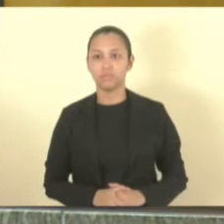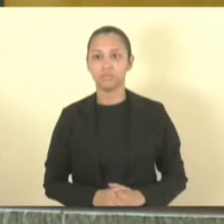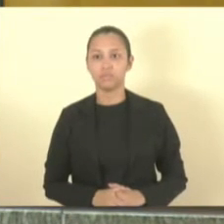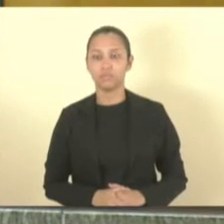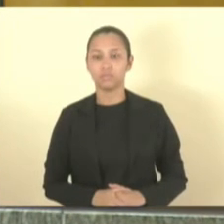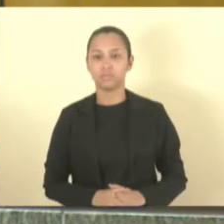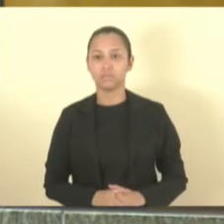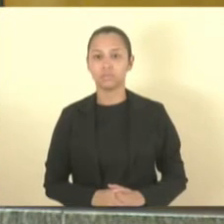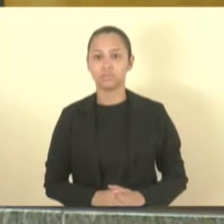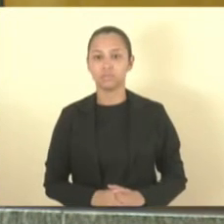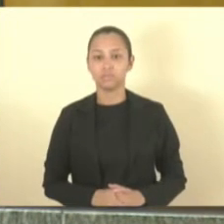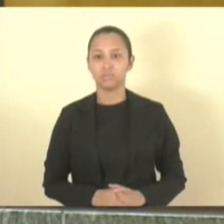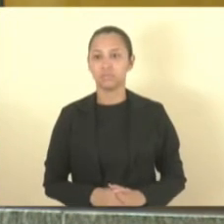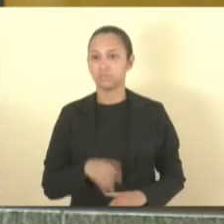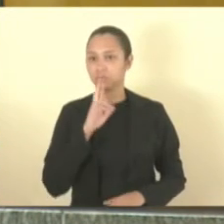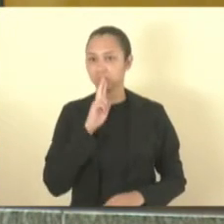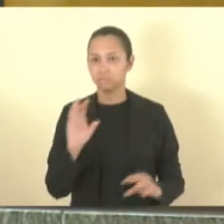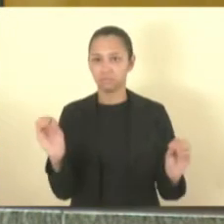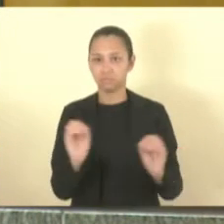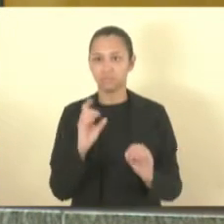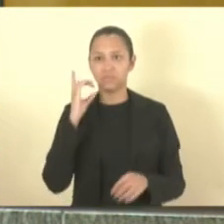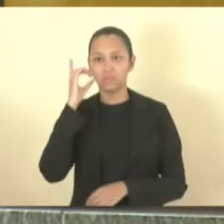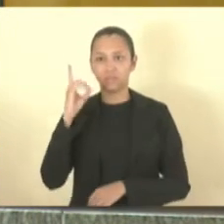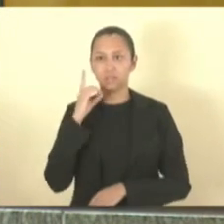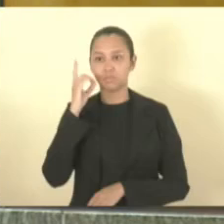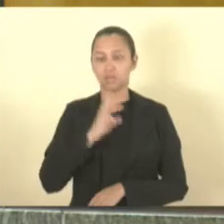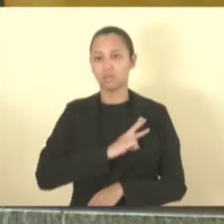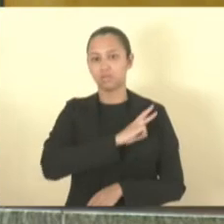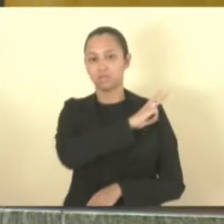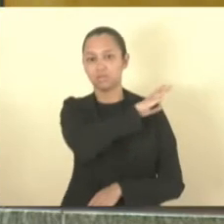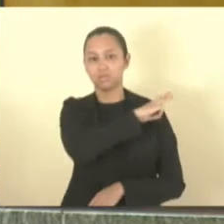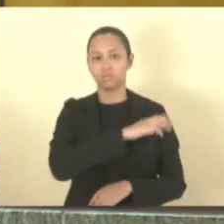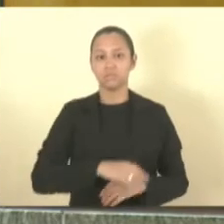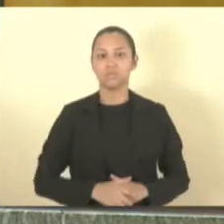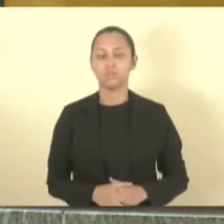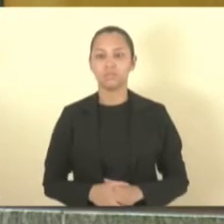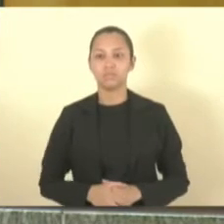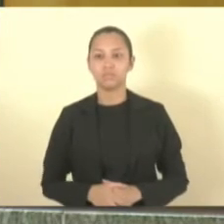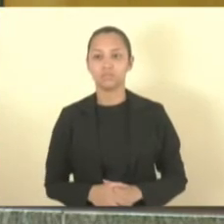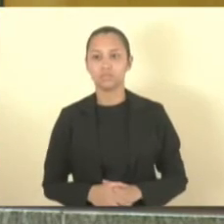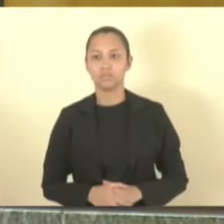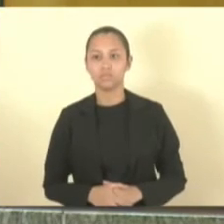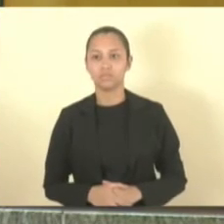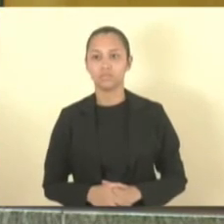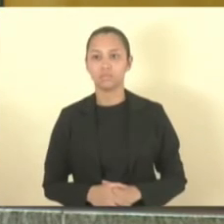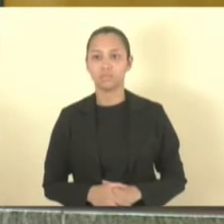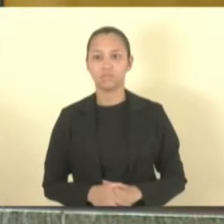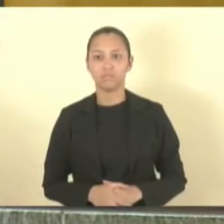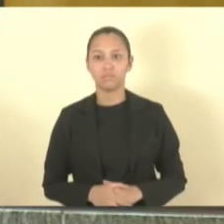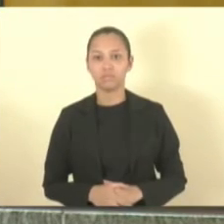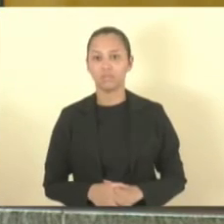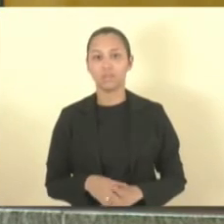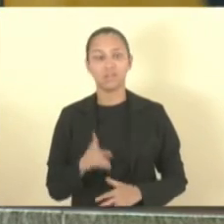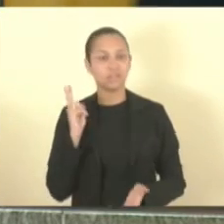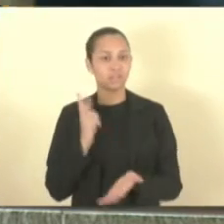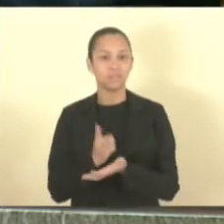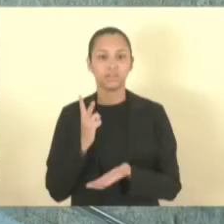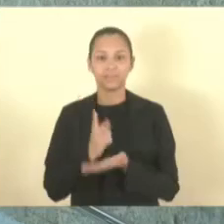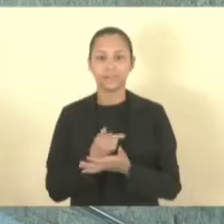Deputado Dari Pagunque não respondendo com a palavra o deputado coronel Wellington. Este não declina.